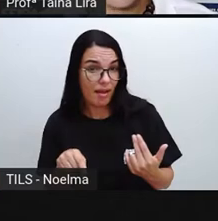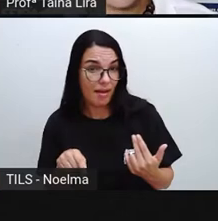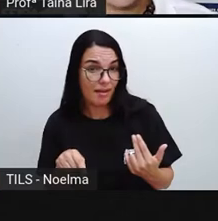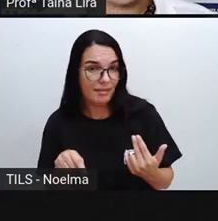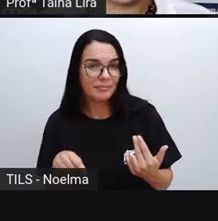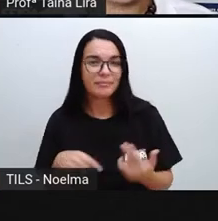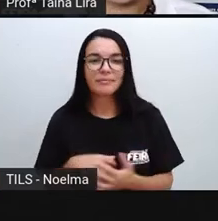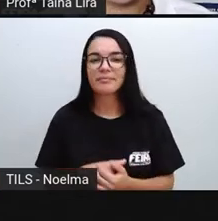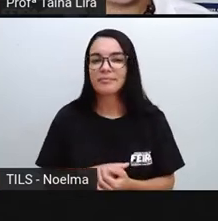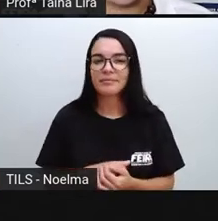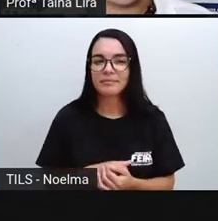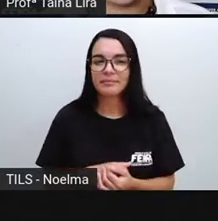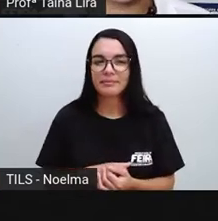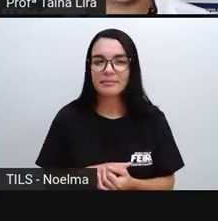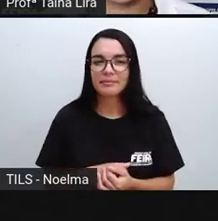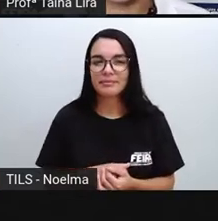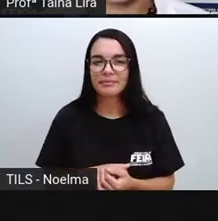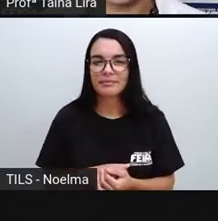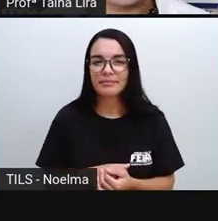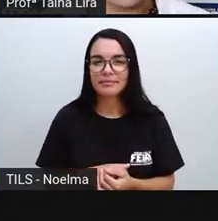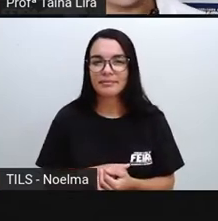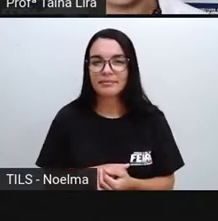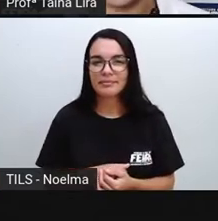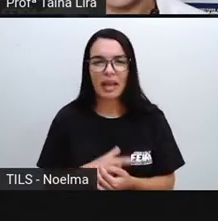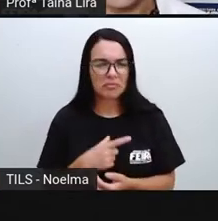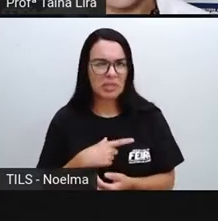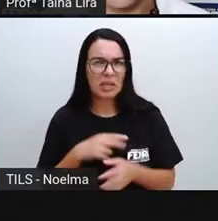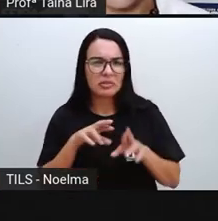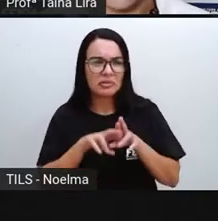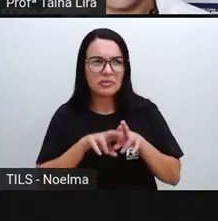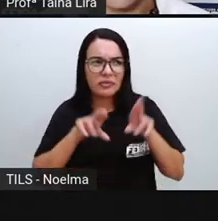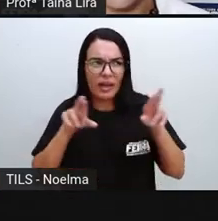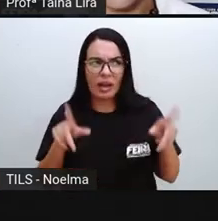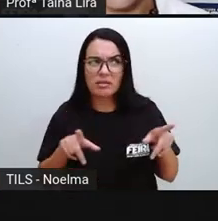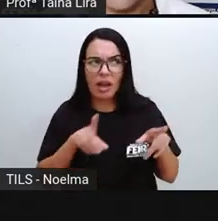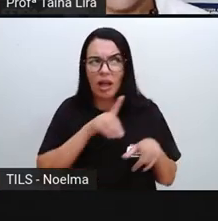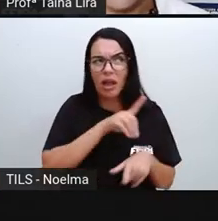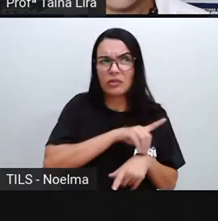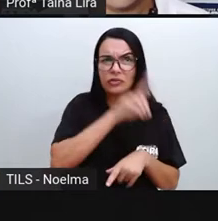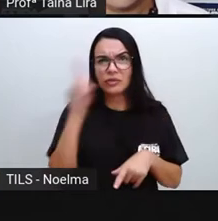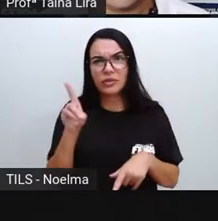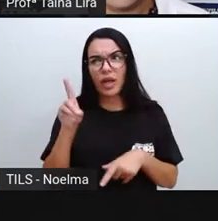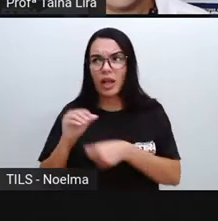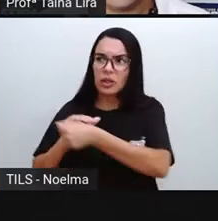E aí? Conta aí para a prova, o que vocês acham? Tem diferença aí entre o dia e a noite?